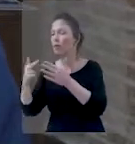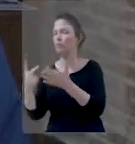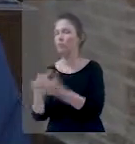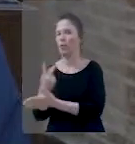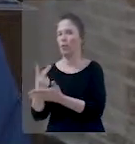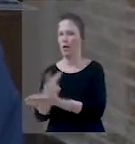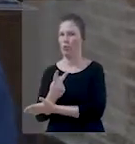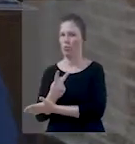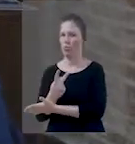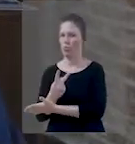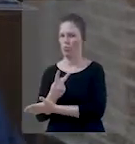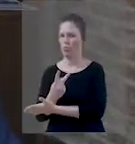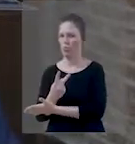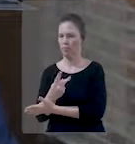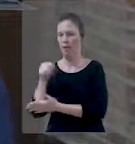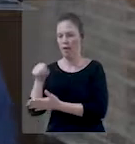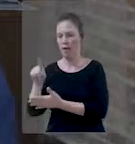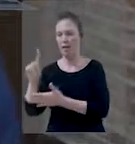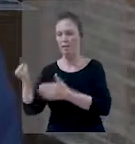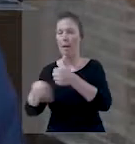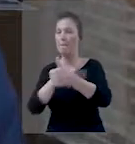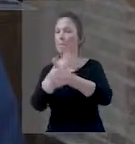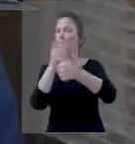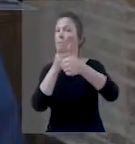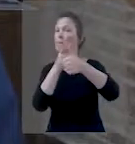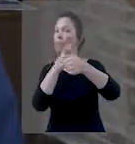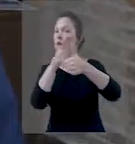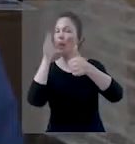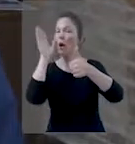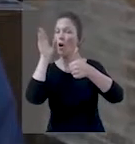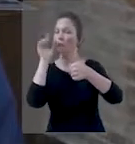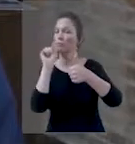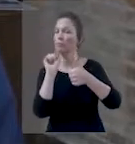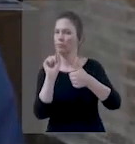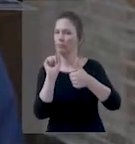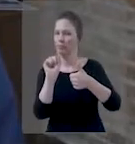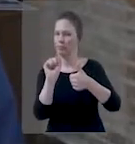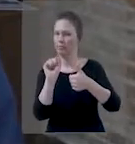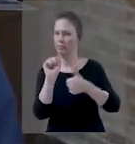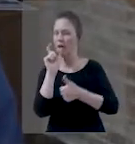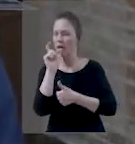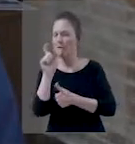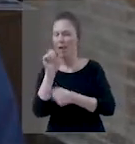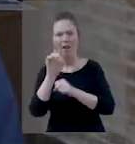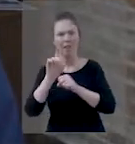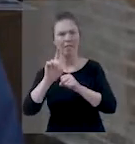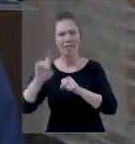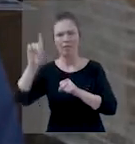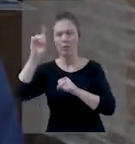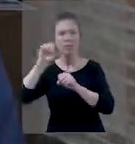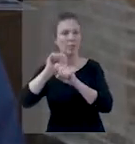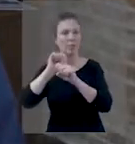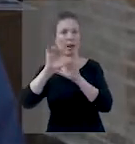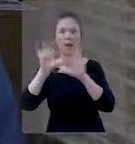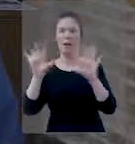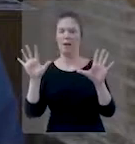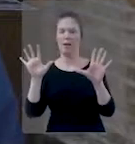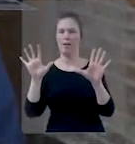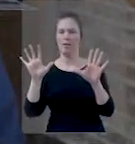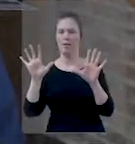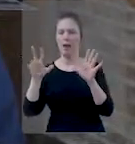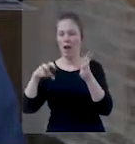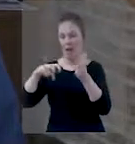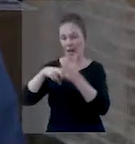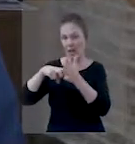iniquidade. Essa é a primeira questão que nós precisamos observar. A palavra de Deus é muito clara. O